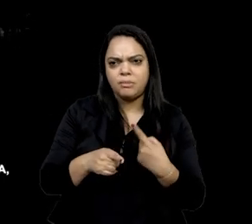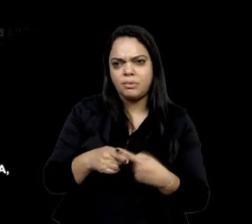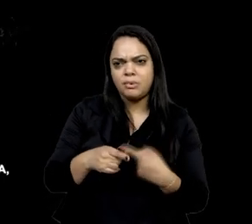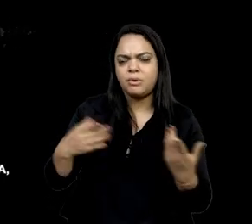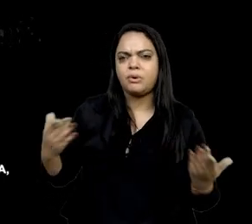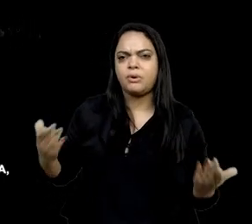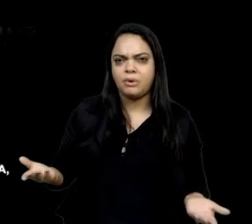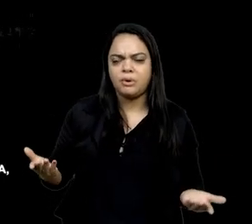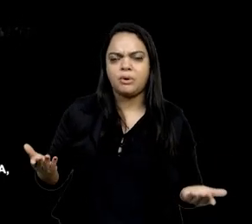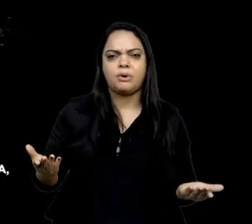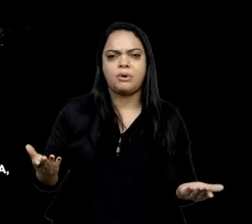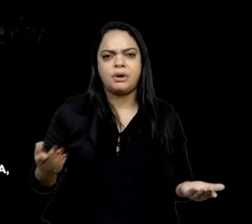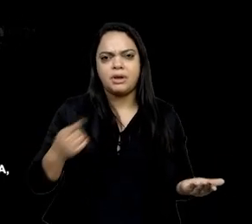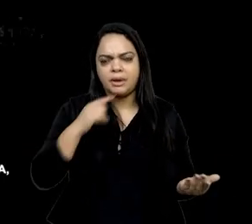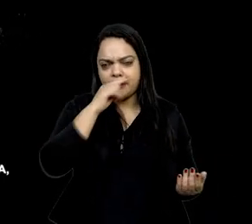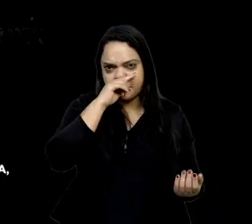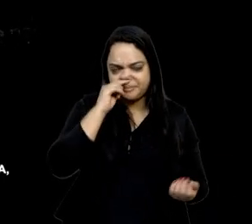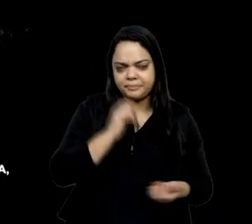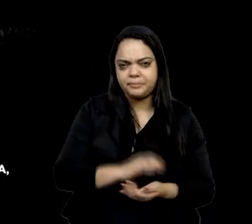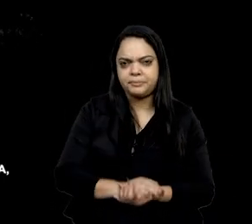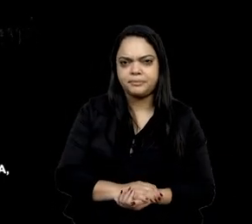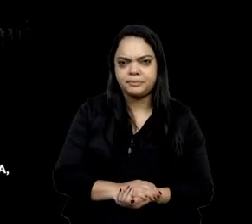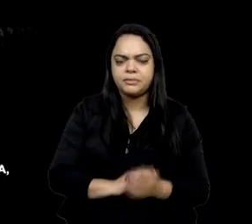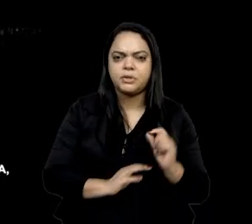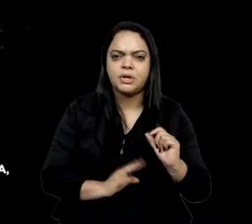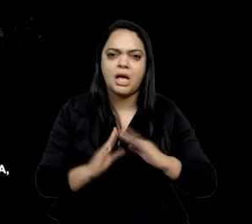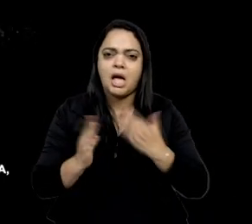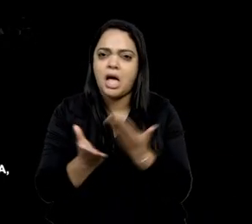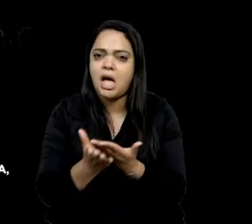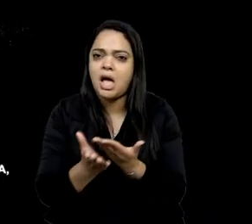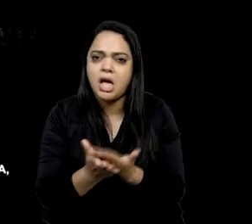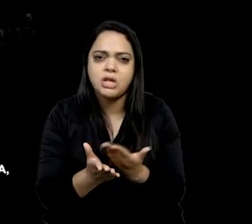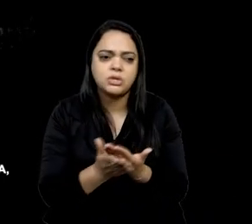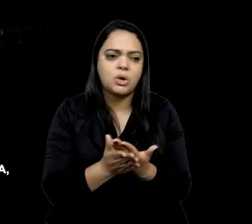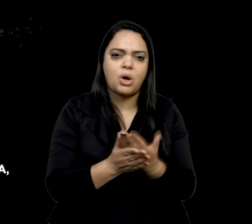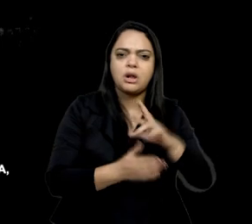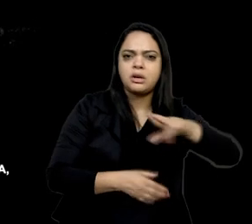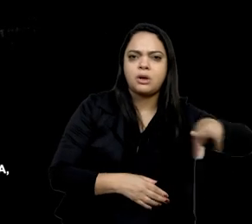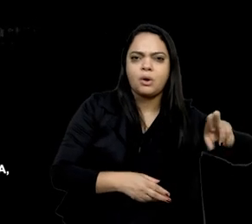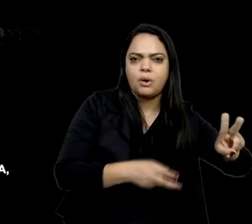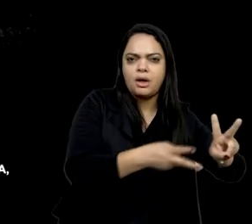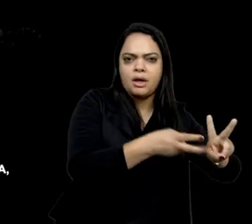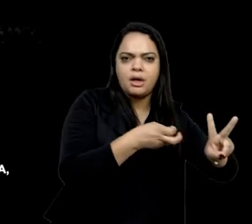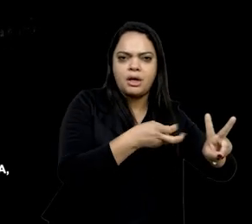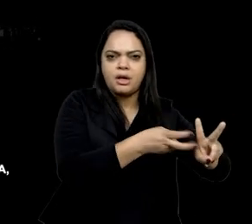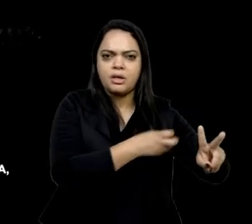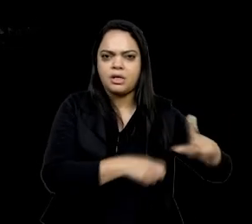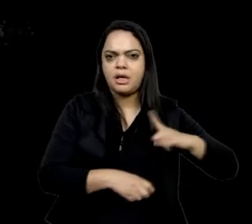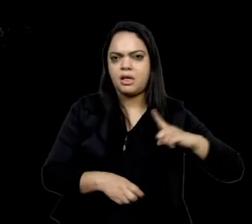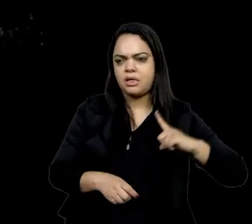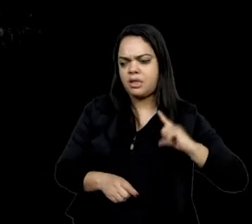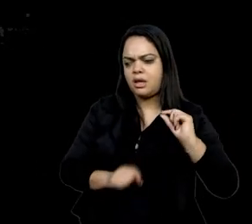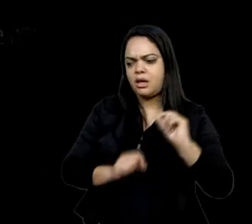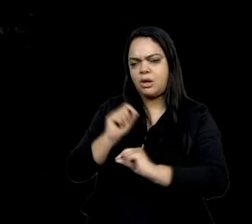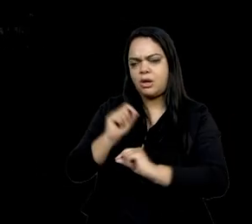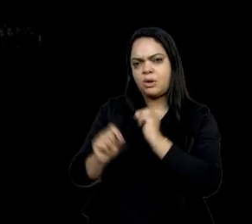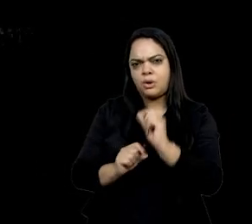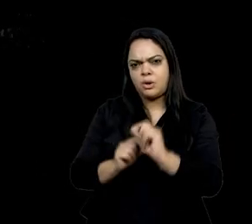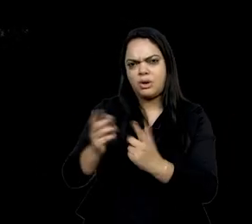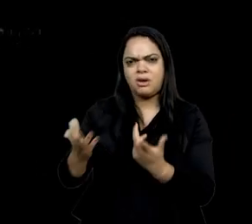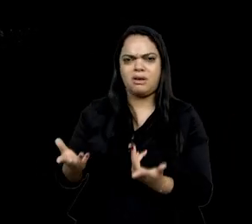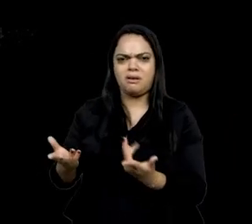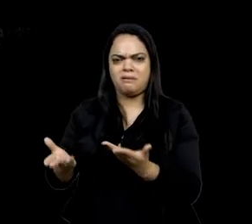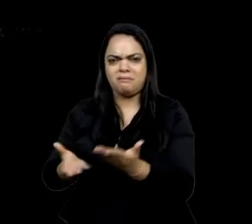direito de acessão diferenciada. Então, as escolas não indígenas teriam que tratar a temática indígena de uma maneira crítica, uma maneira de tratar da